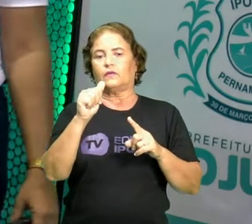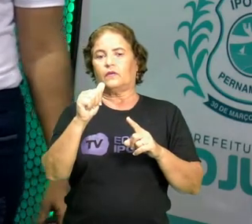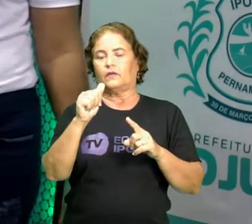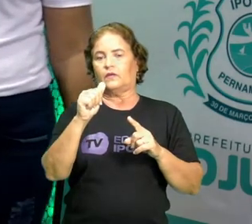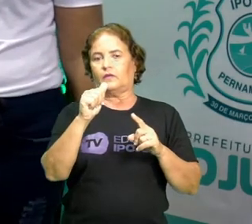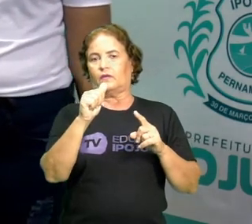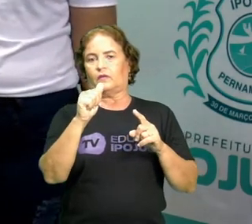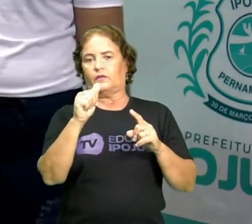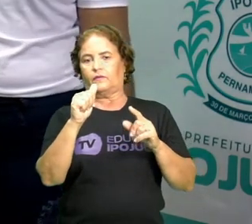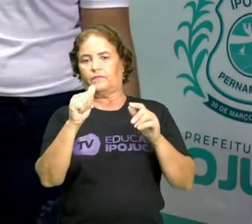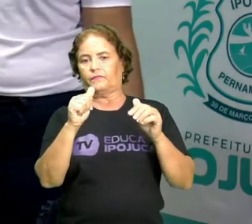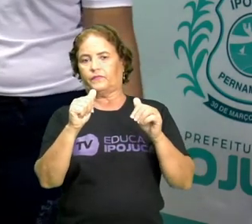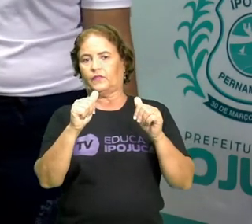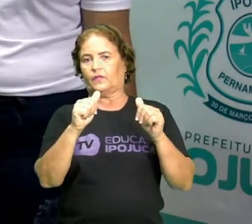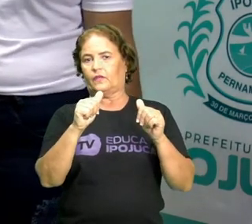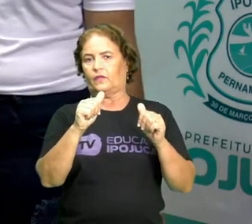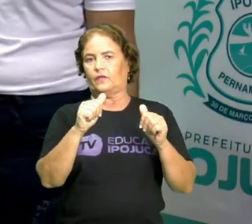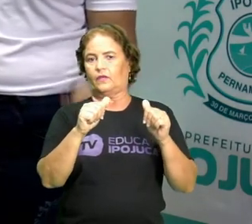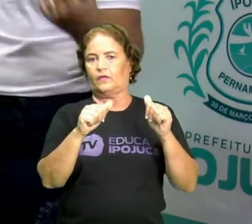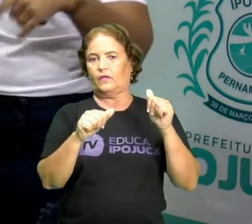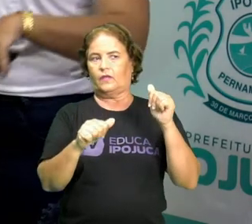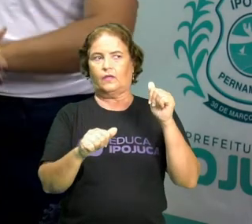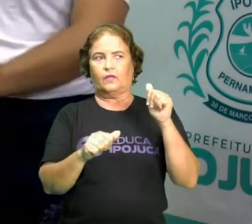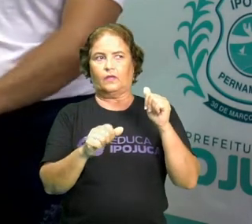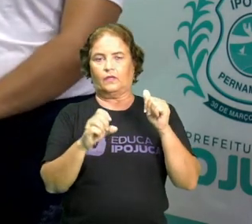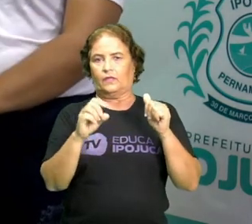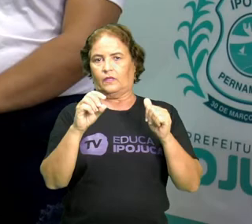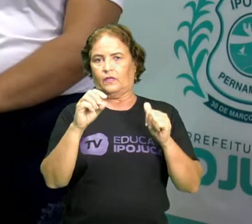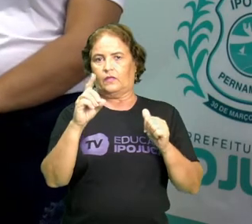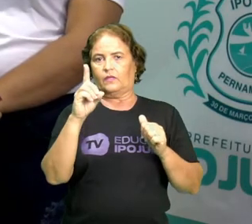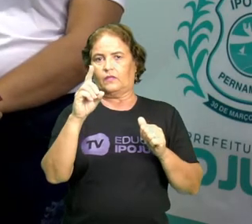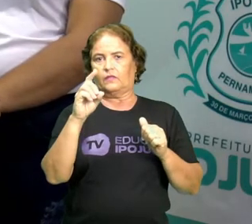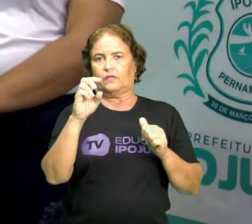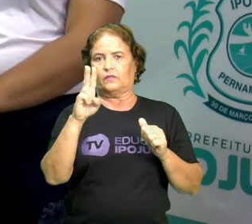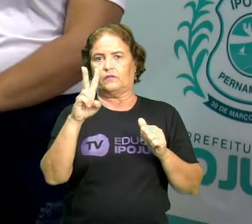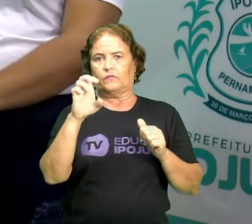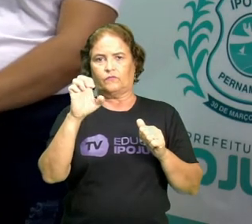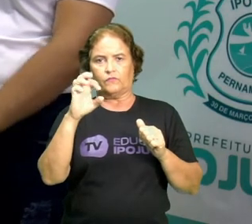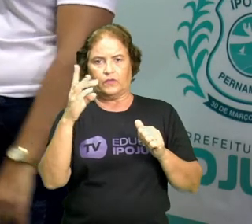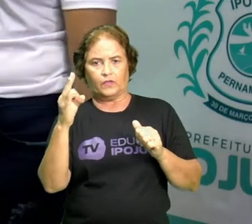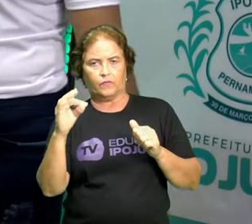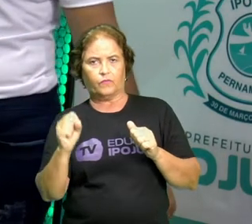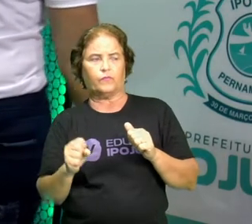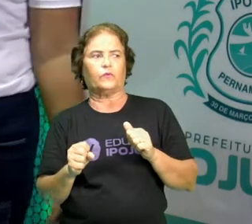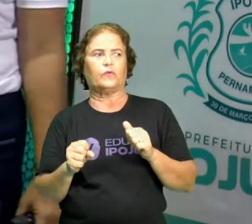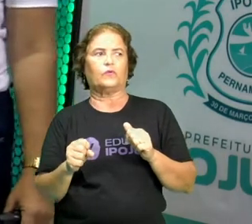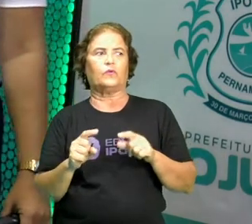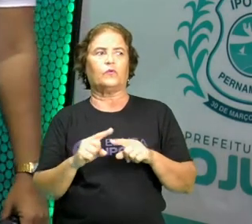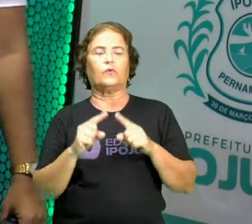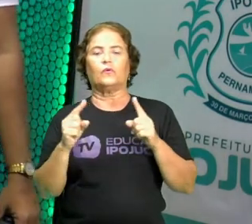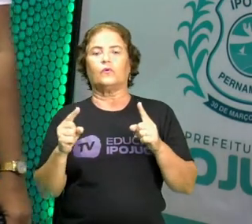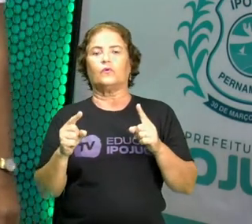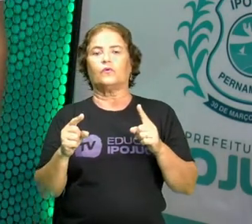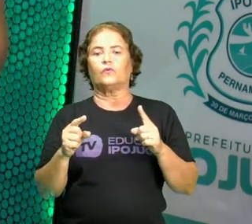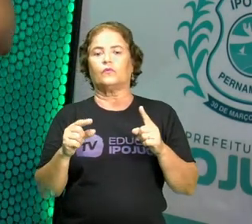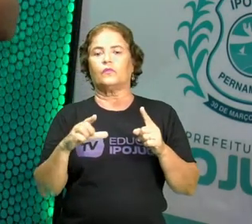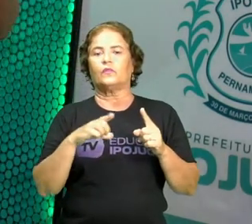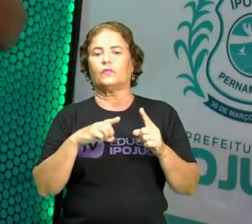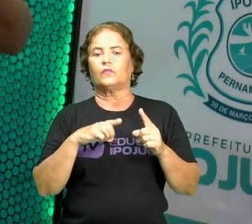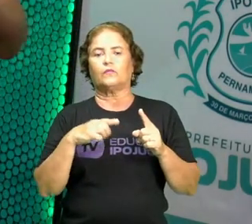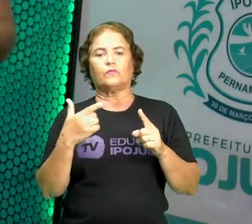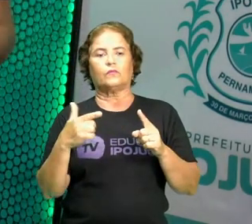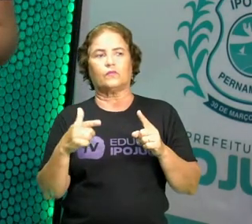são acentuados. Como assim, professora? A senhora não disse que todas proparoxítonas são acentuadas? Mas se a palavra, ela for